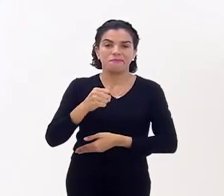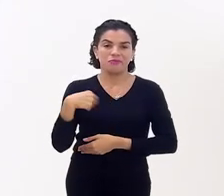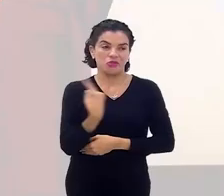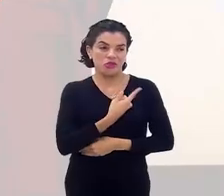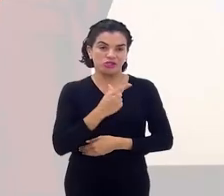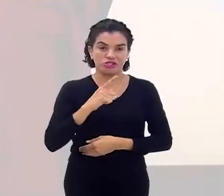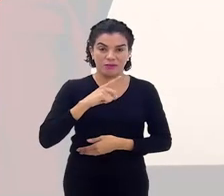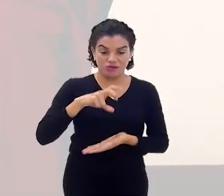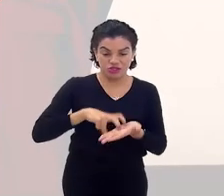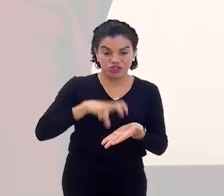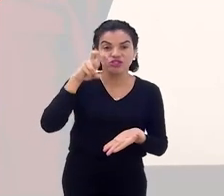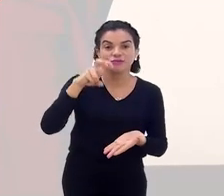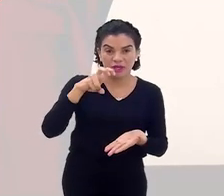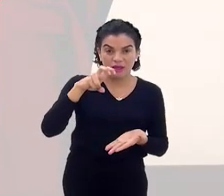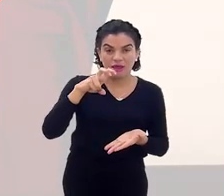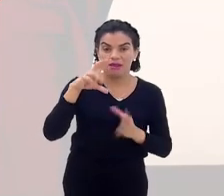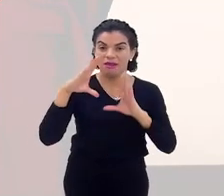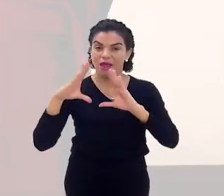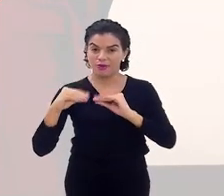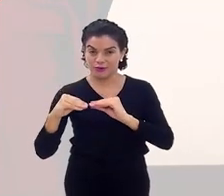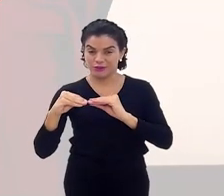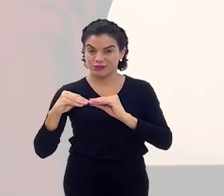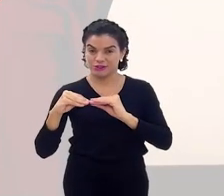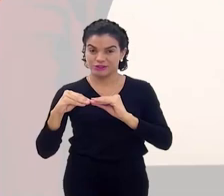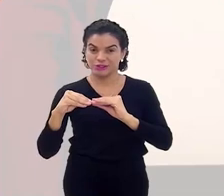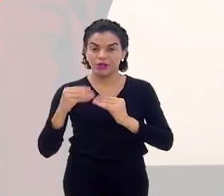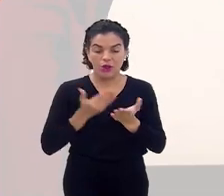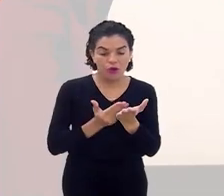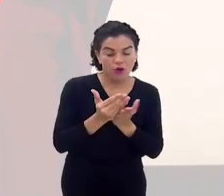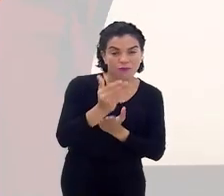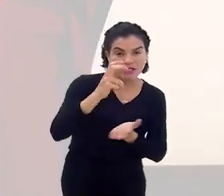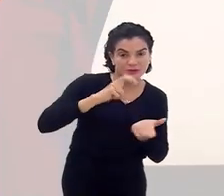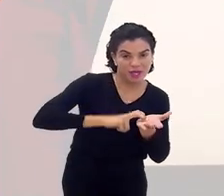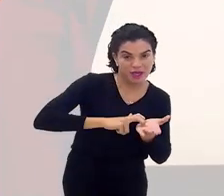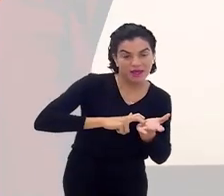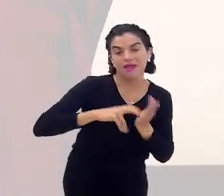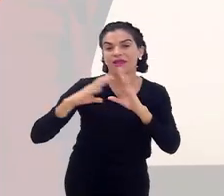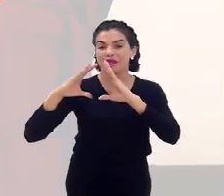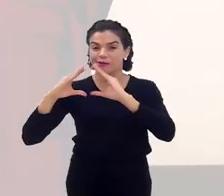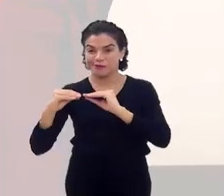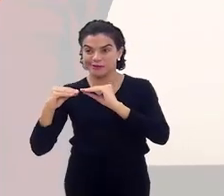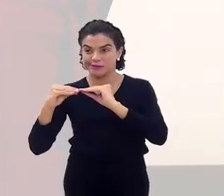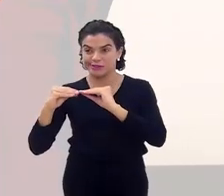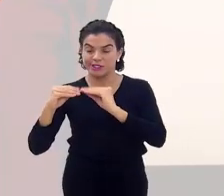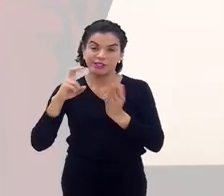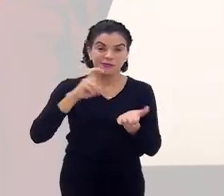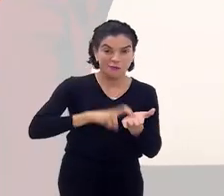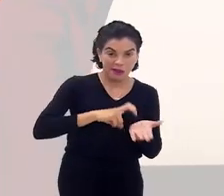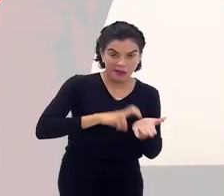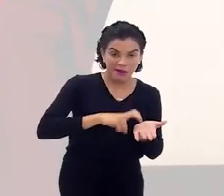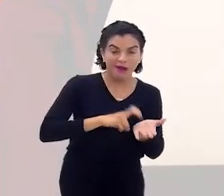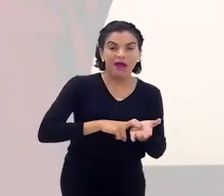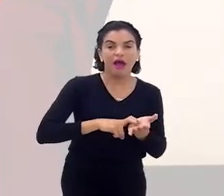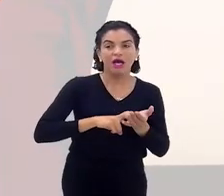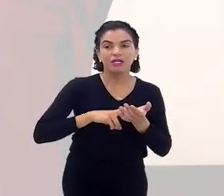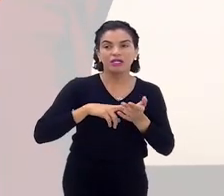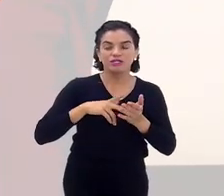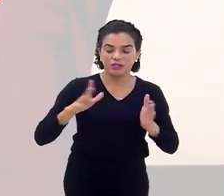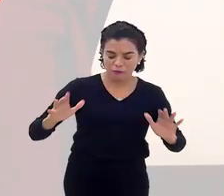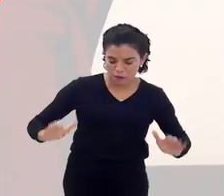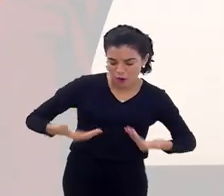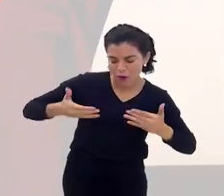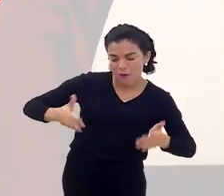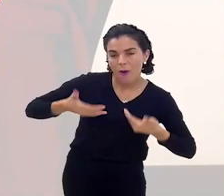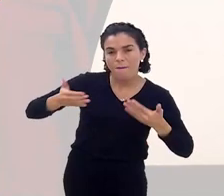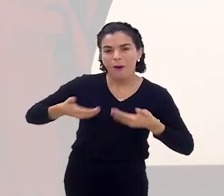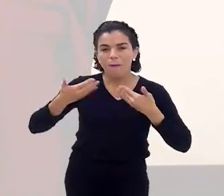gente tem pela manhã e à noite. Então, a gente começa pela manhã e à noite. Pela manhã a gente faz